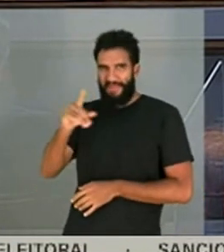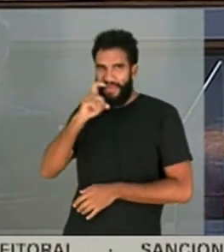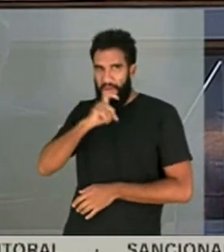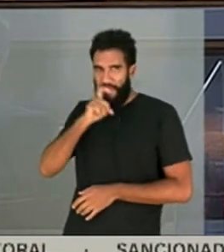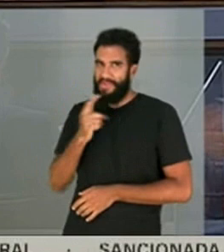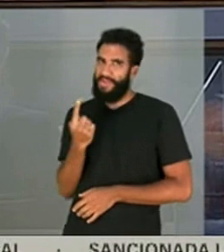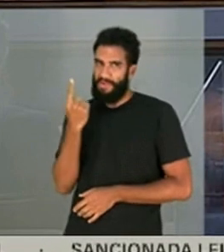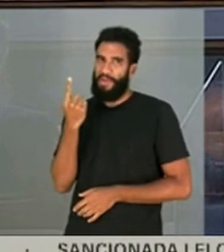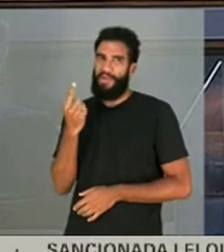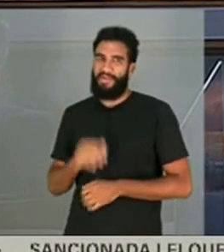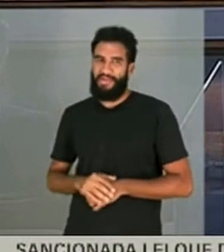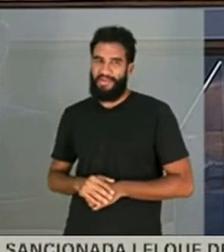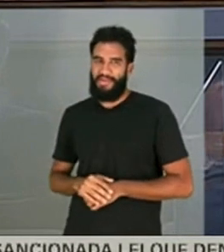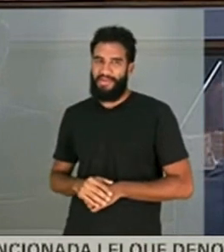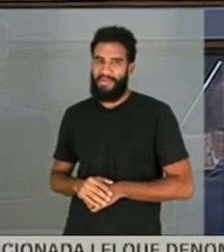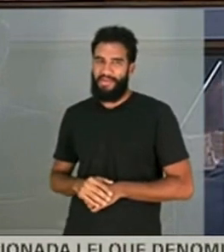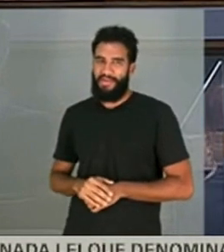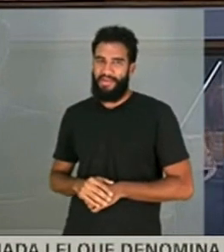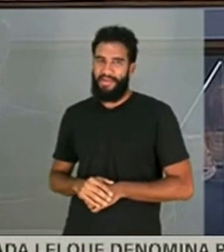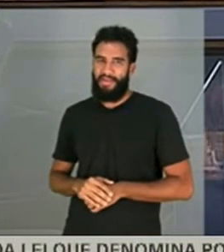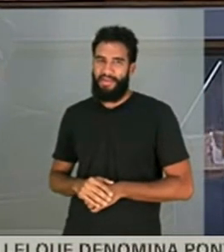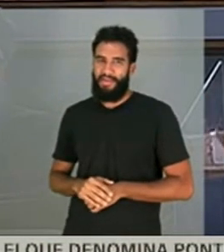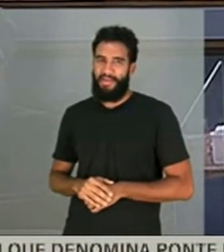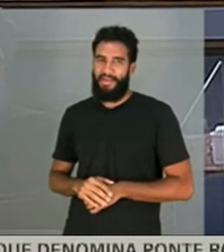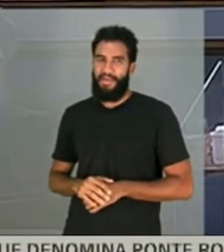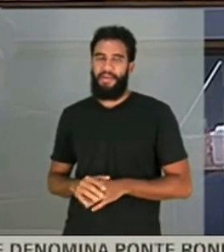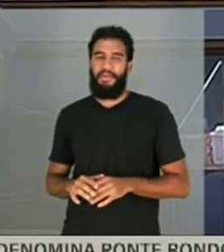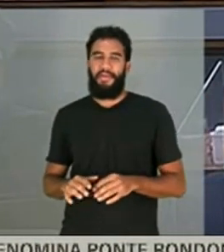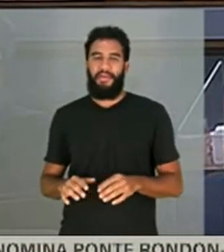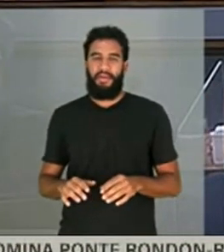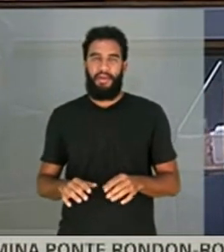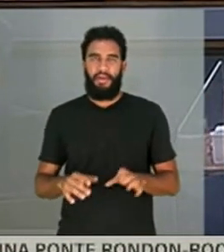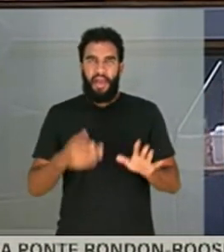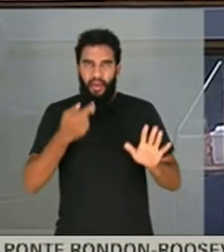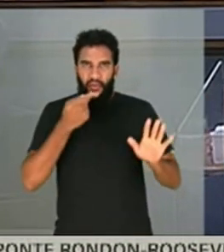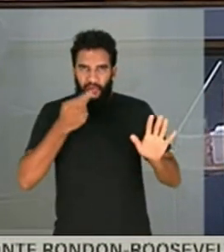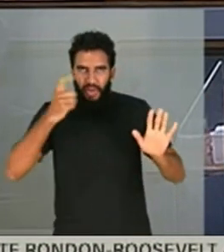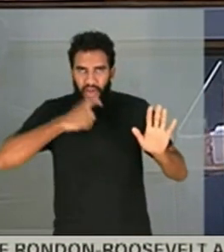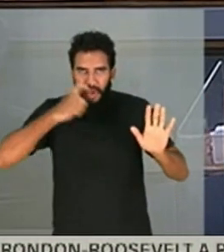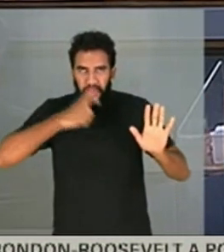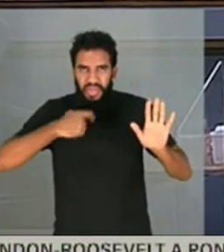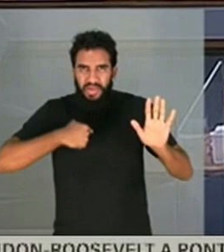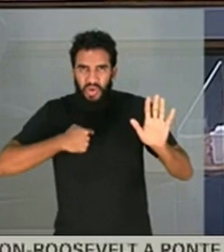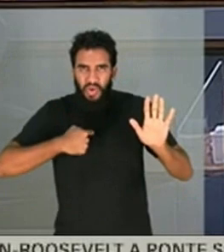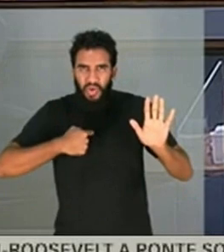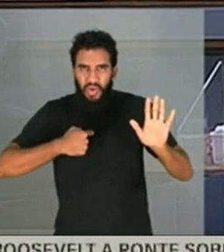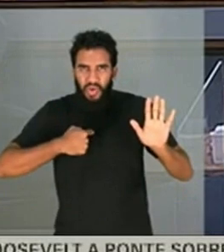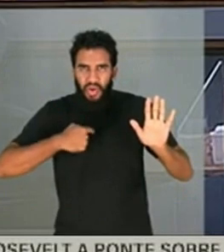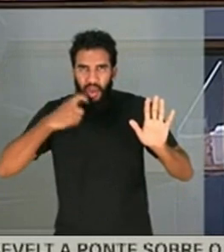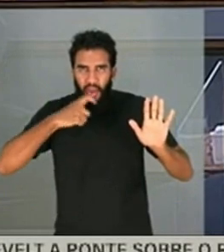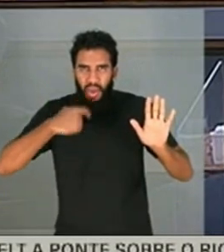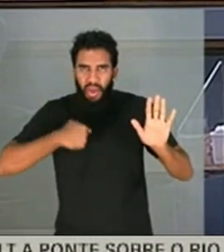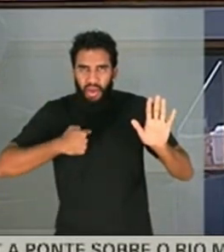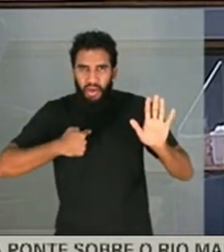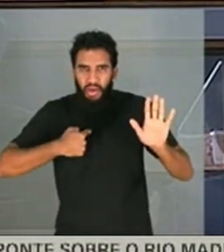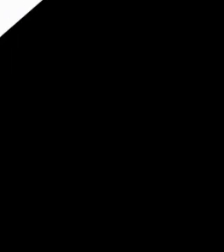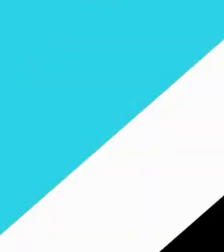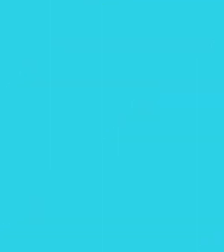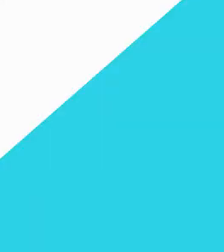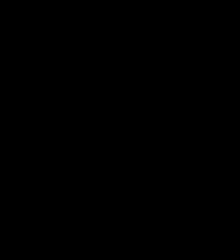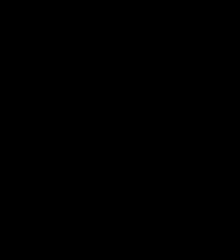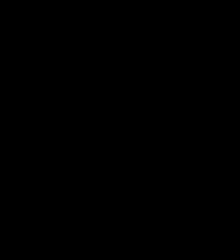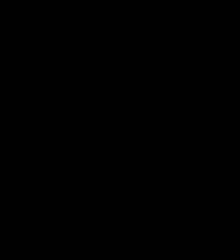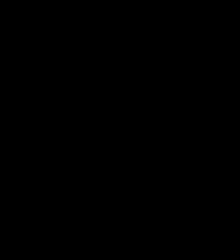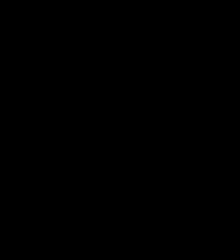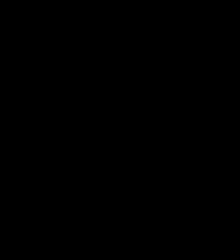É. Foi o que o disse, peraí. Então, os dois vão mentir. Olha O excelente tá me chamando de mentir. É, né, eu tô... Ó, tá aqui, ó. tá aqui, ó.